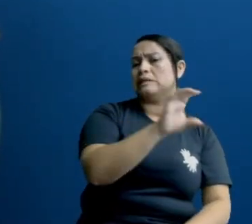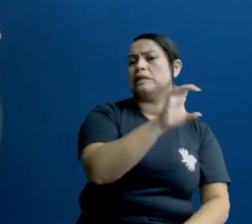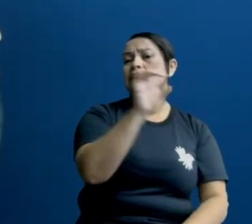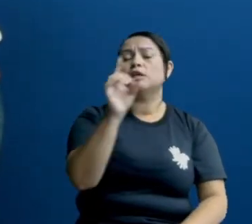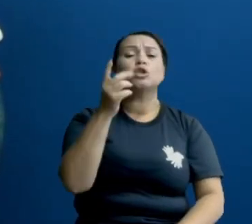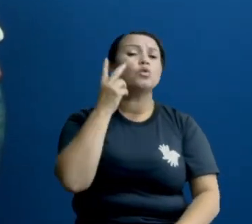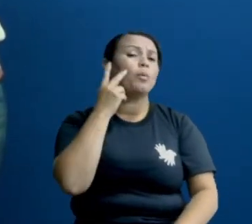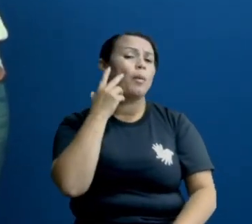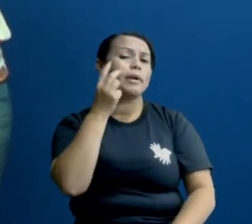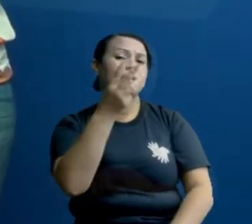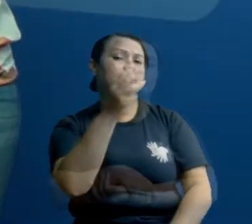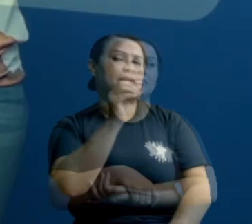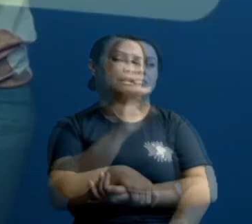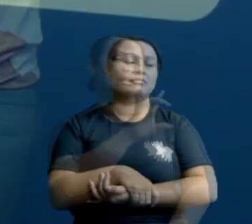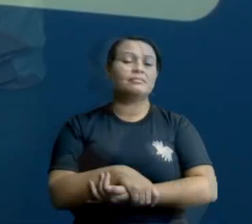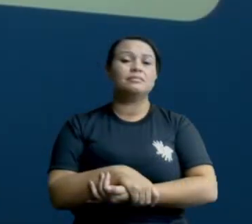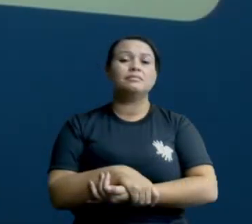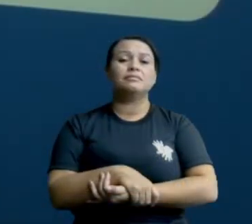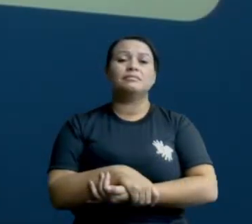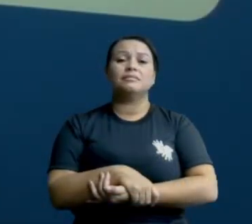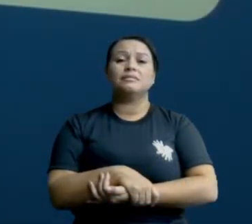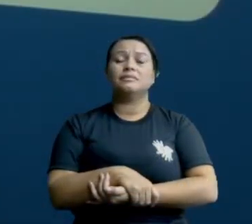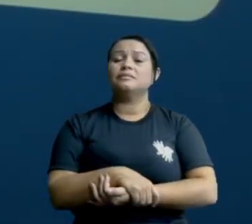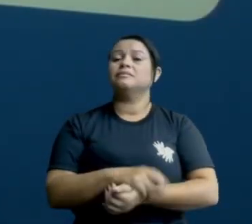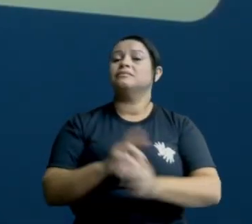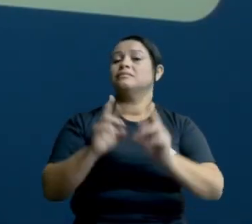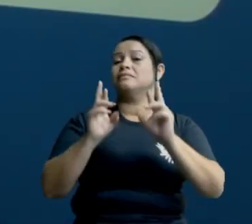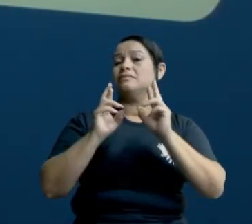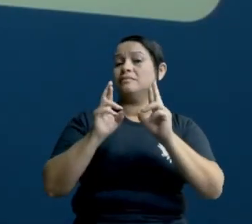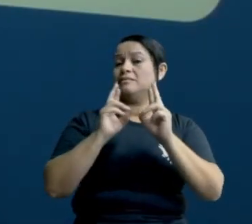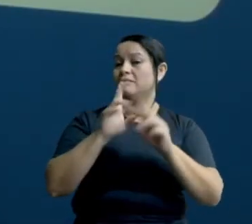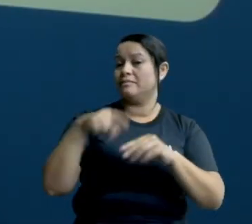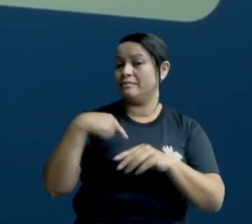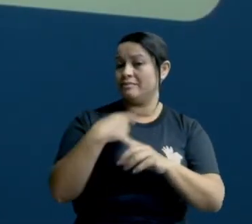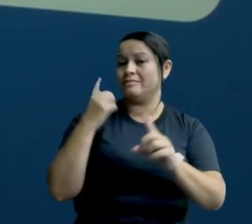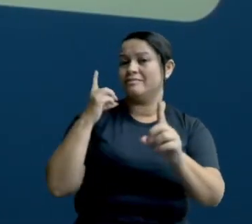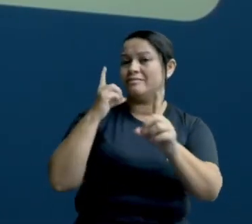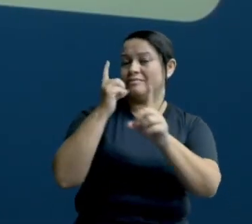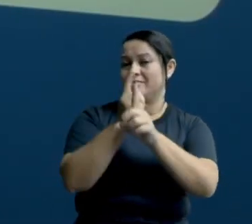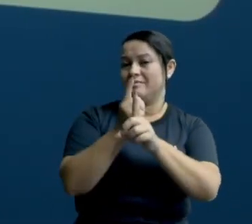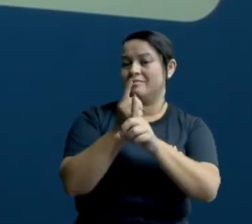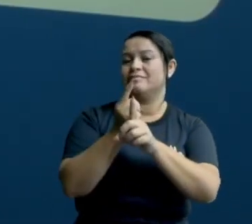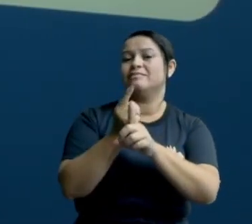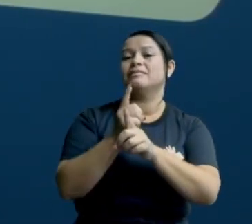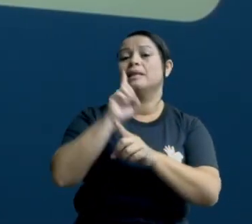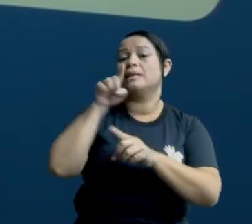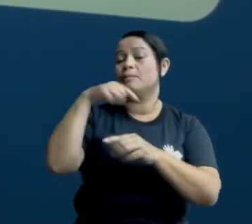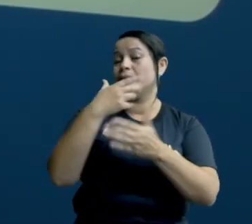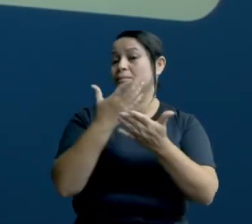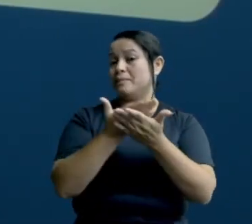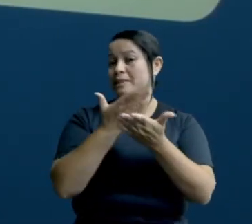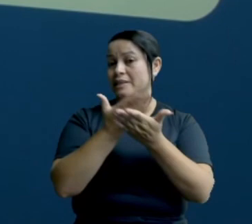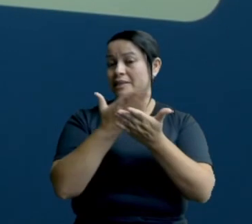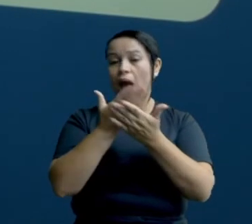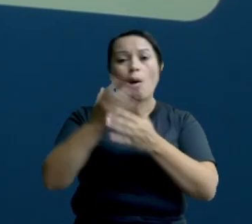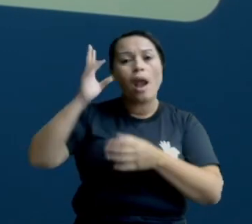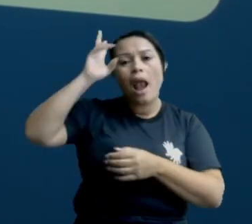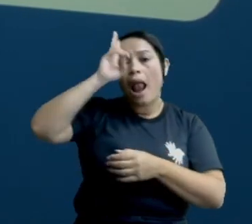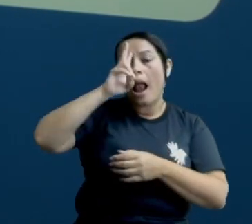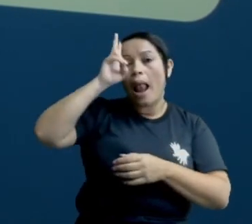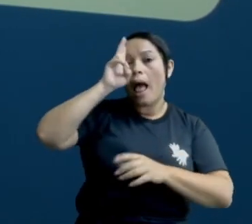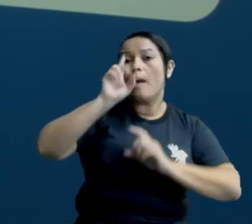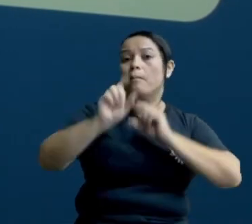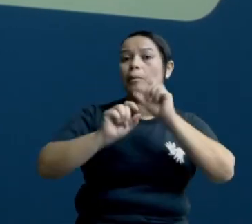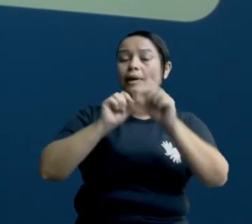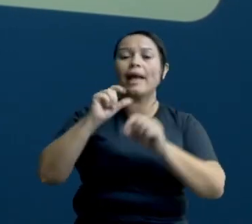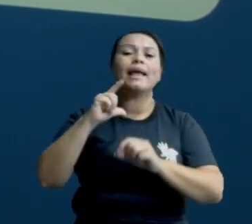certo? Geralmente, 30 dias. Espero nos encontrar, certo? Nas próximas aulas, lembrem, quem